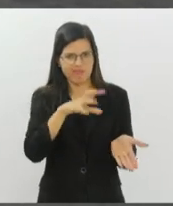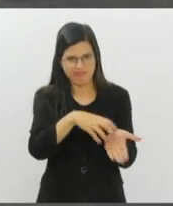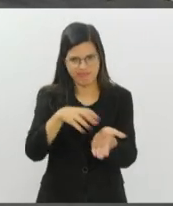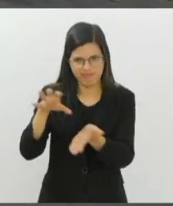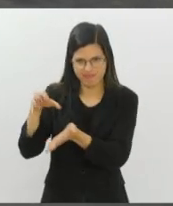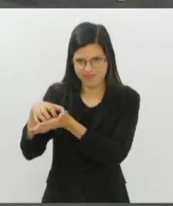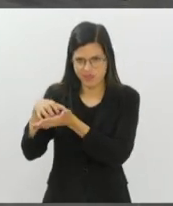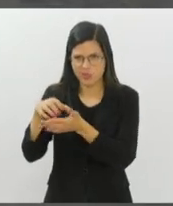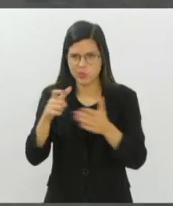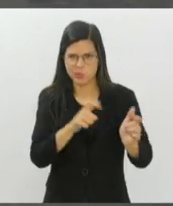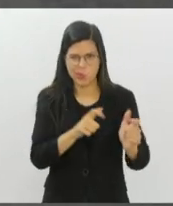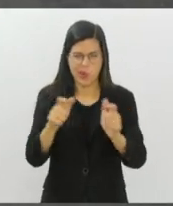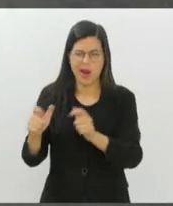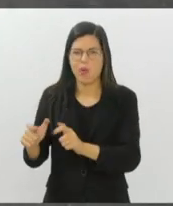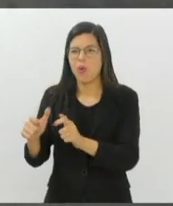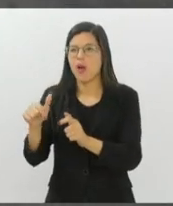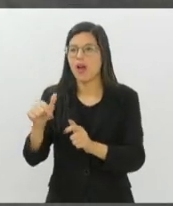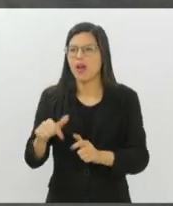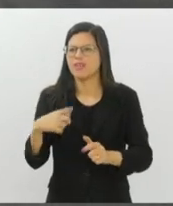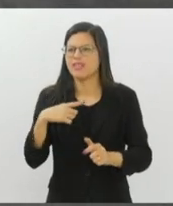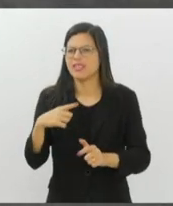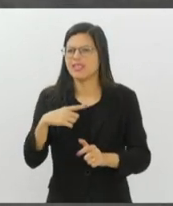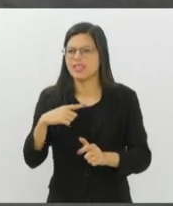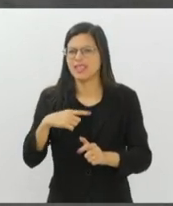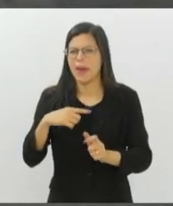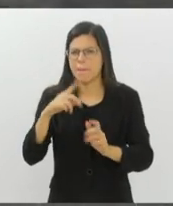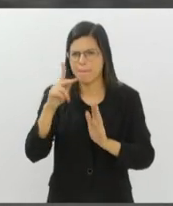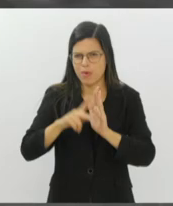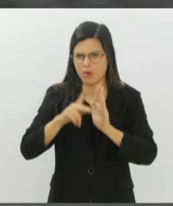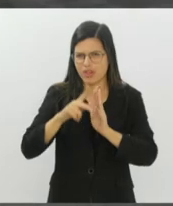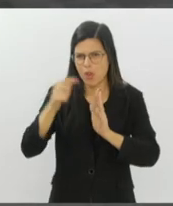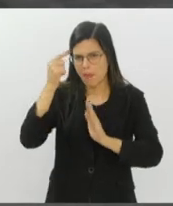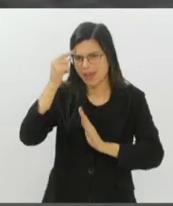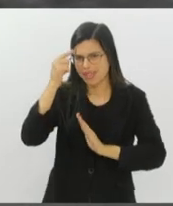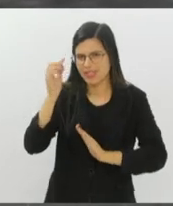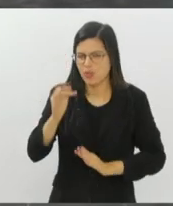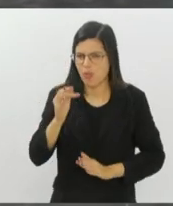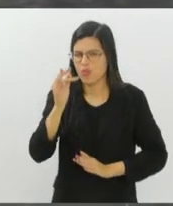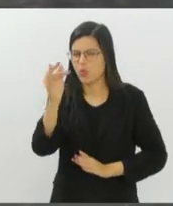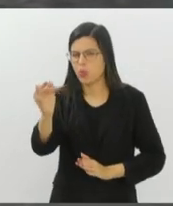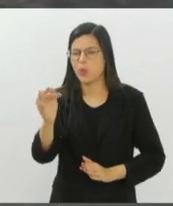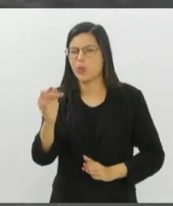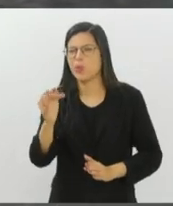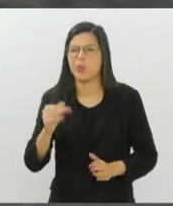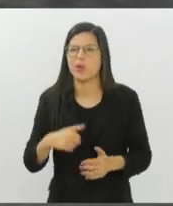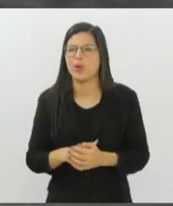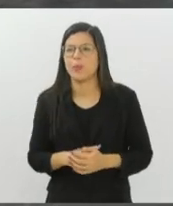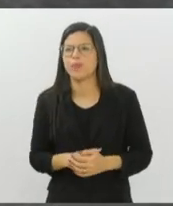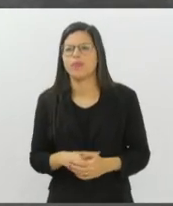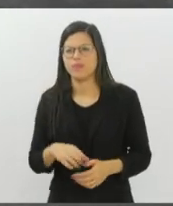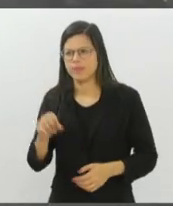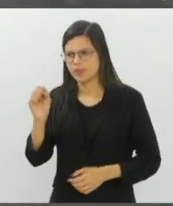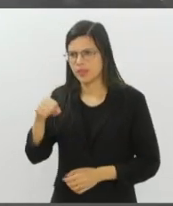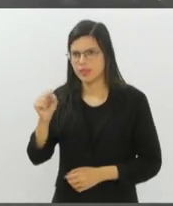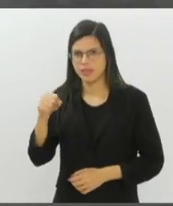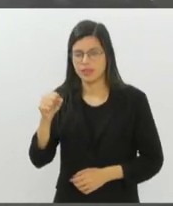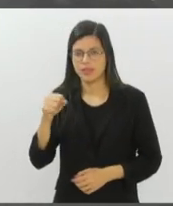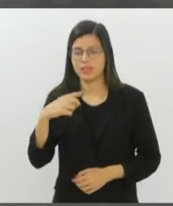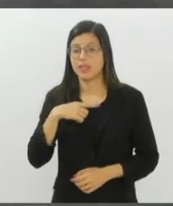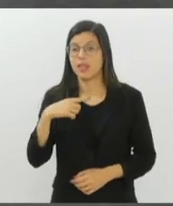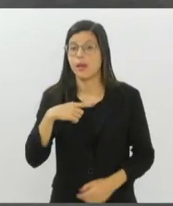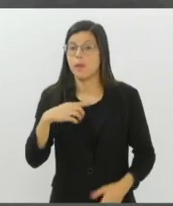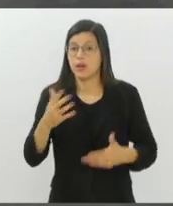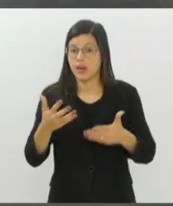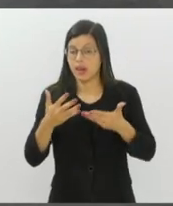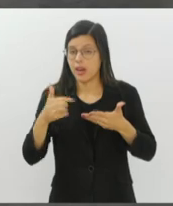há planos para a expansão, pensando nesse mercado multimilionário? Sem dúvida, há planos para a expansão. A gente quer expandir